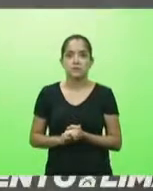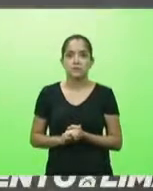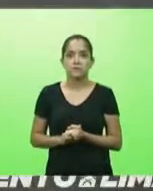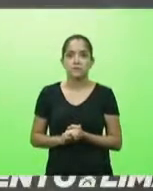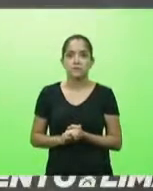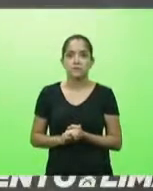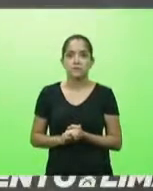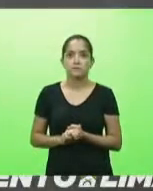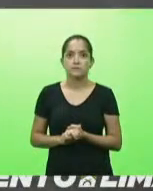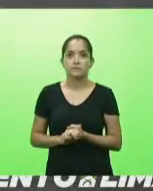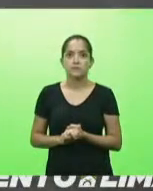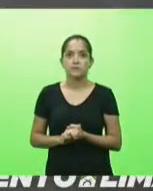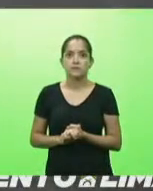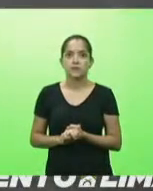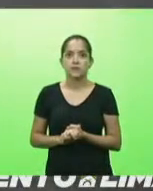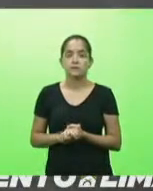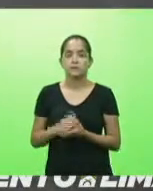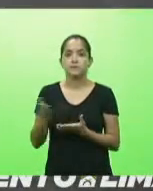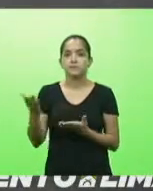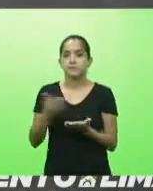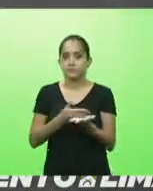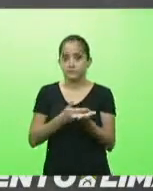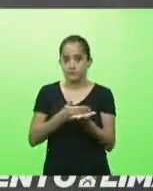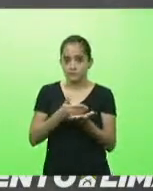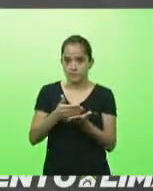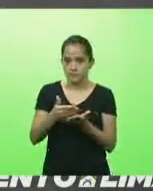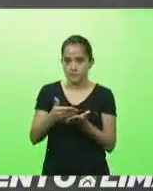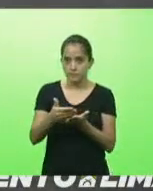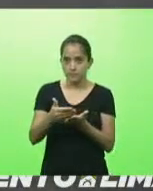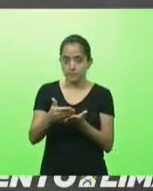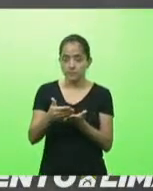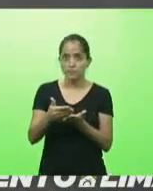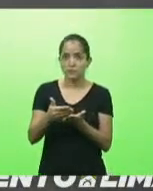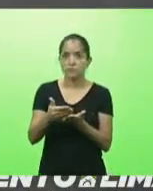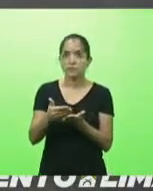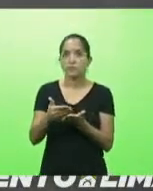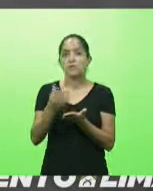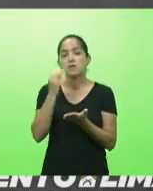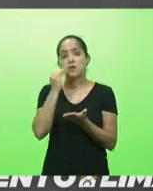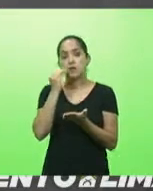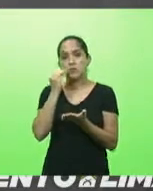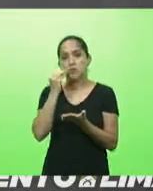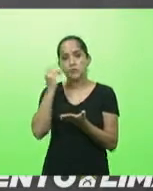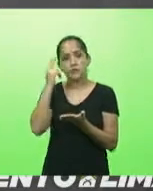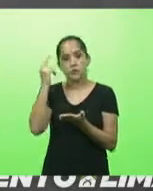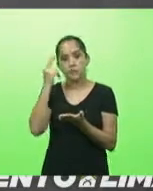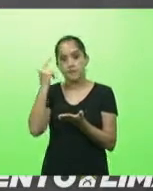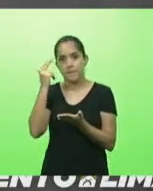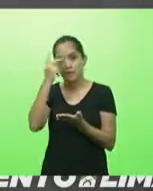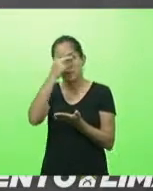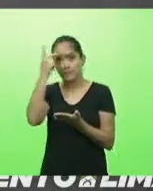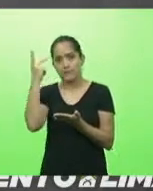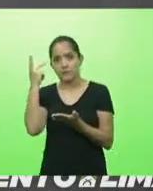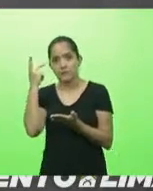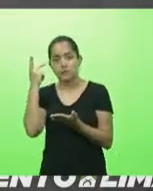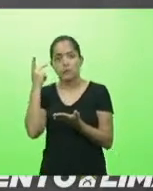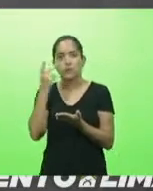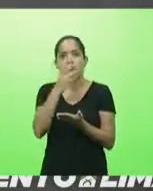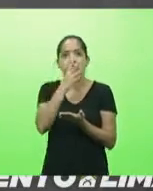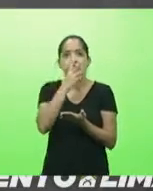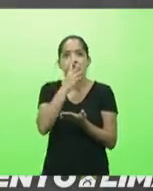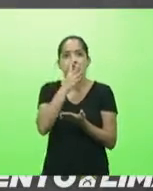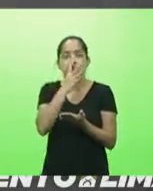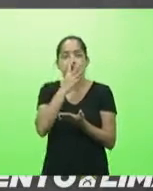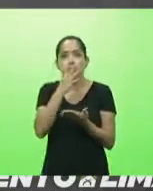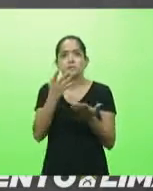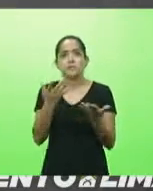Quando você começa a... É óbvio que isso é natural do ser humano, você mostrar uma certa admiração por aquilo que